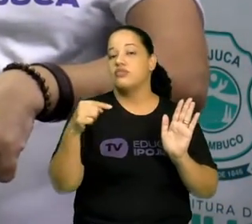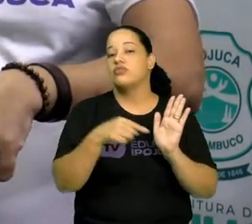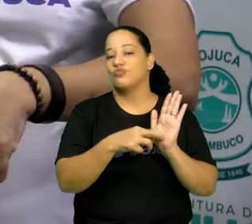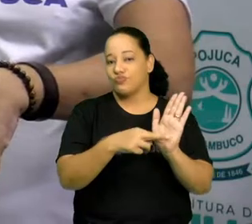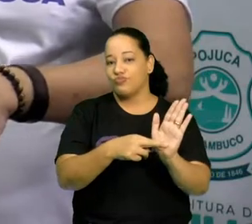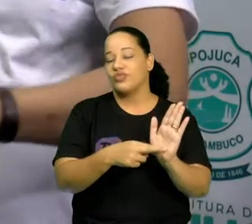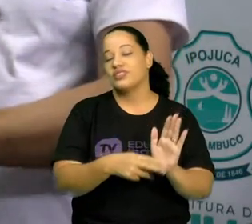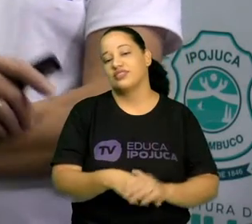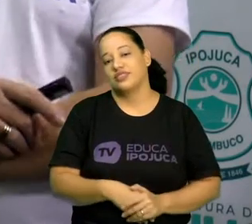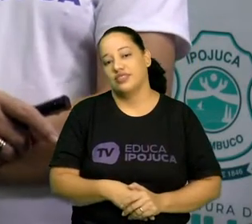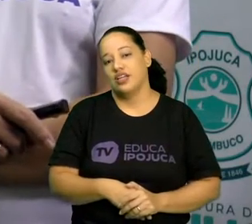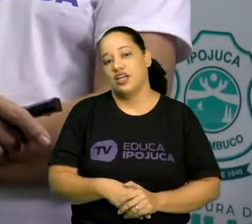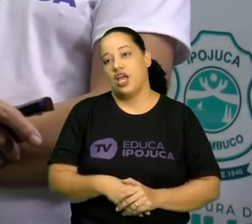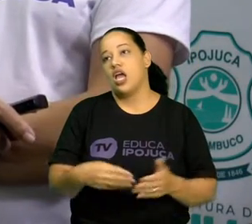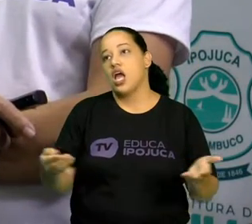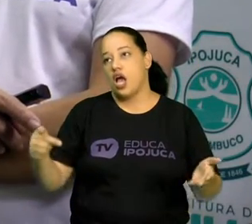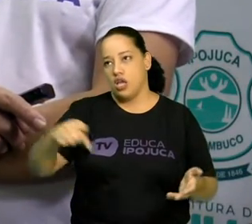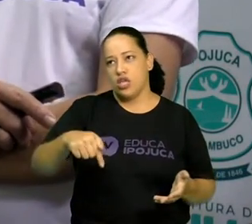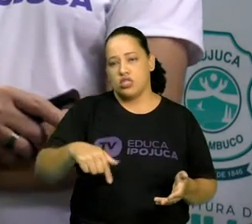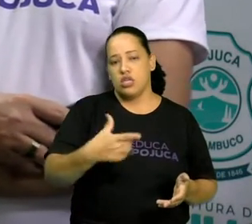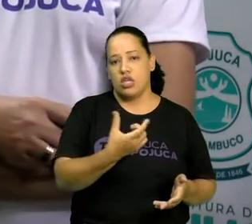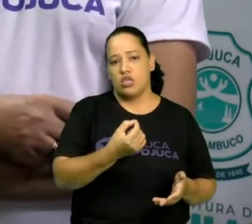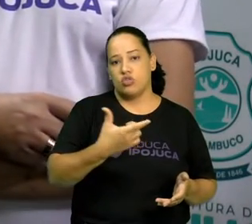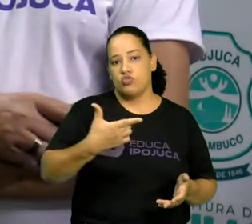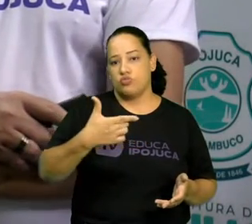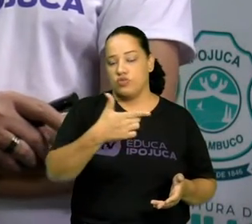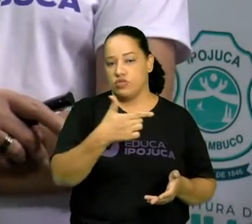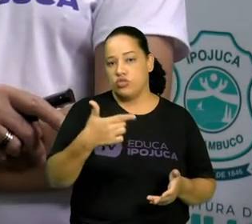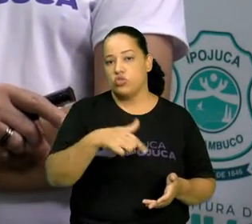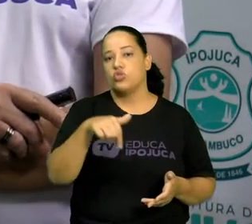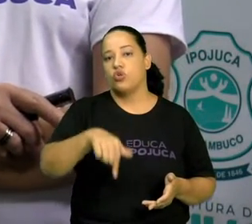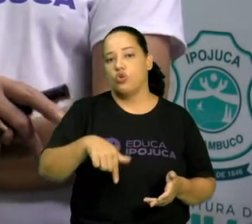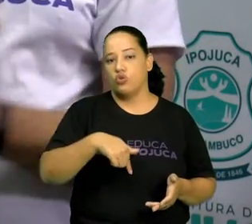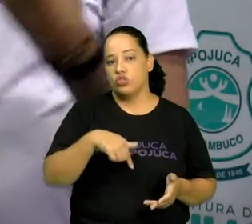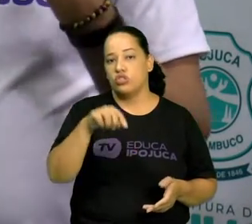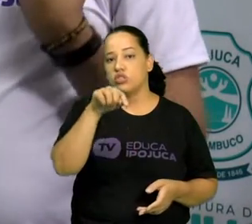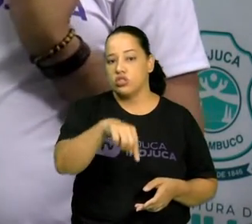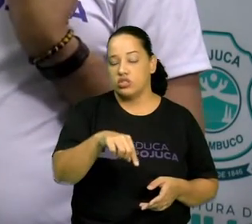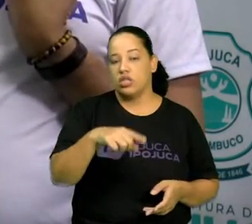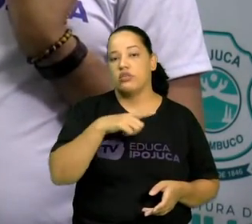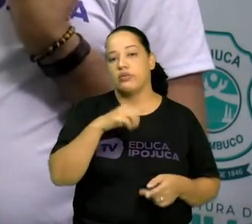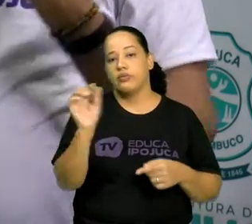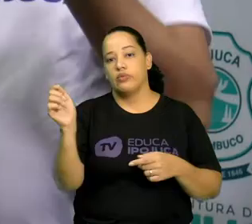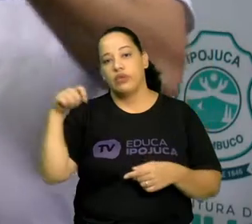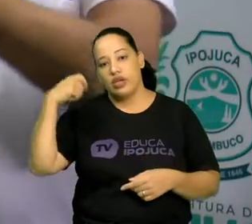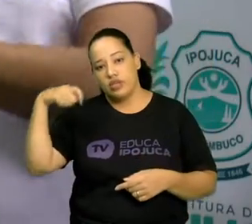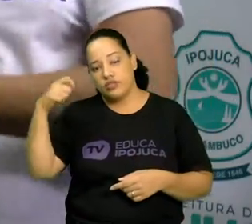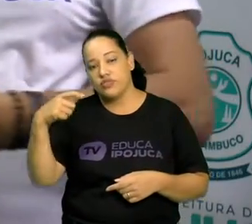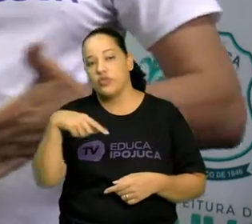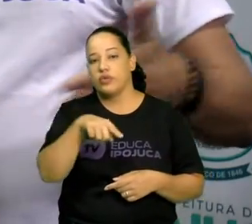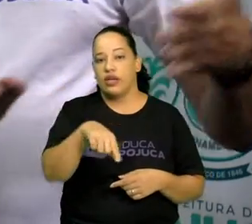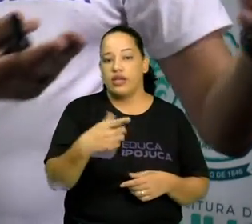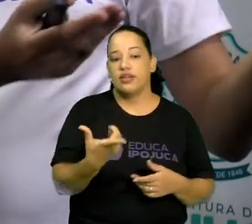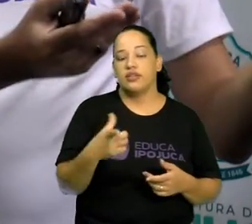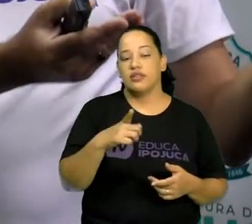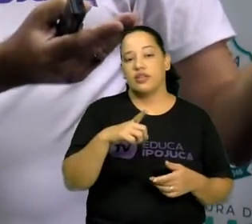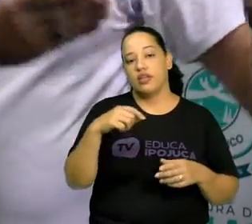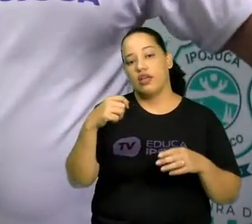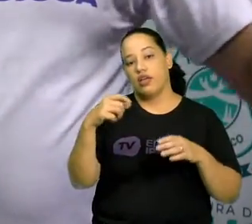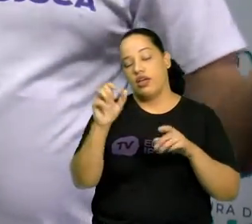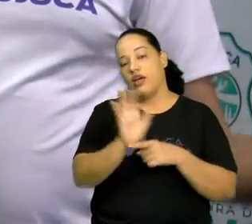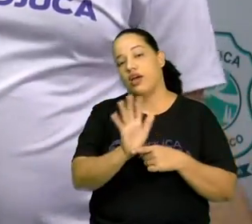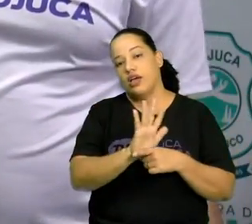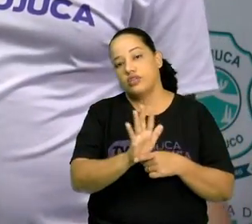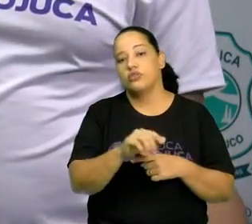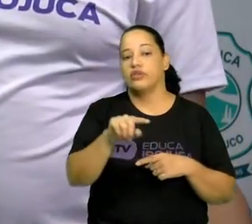aconteceu esse ano com Deserto Particular, do Ali Muritiba, que eu também estou no elenco, que foi o representante do Brasil no